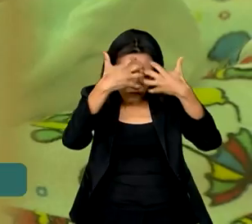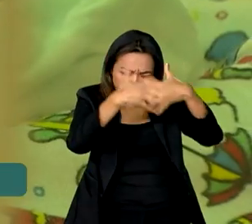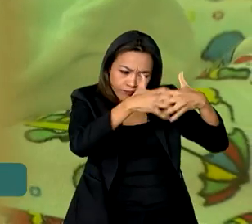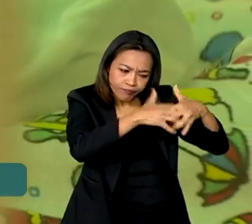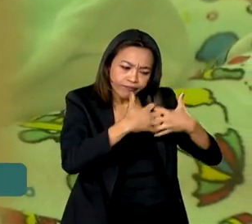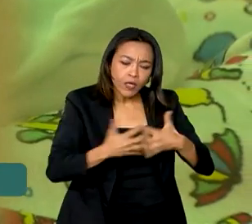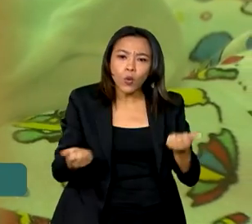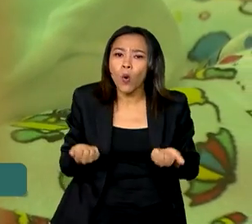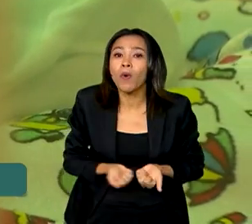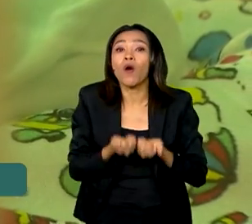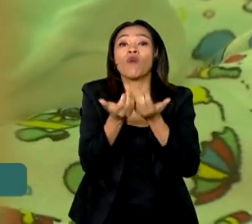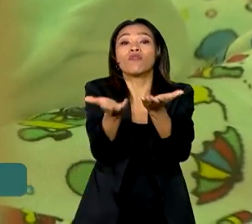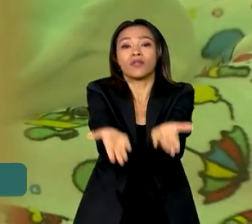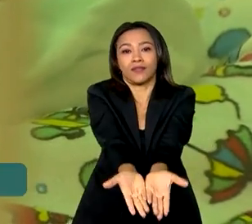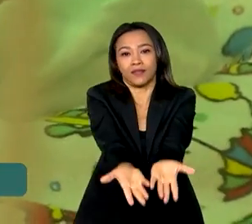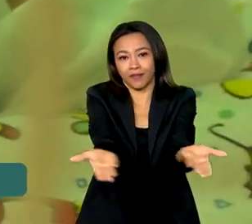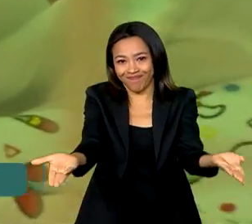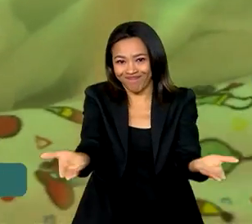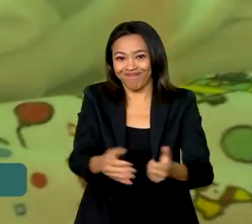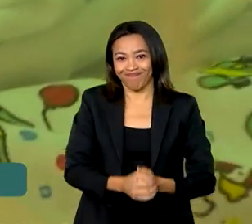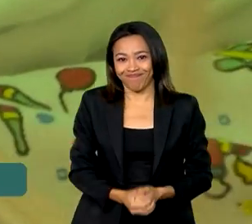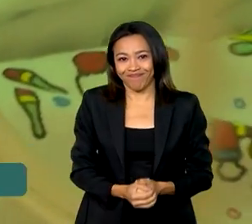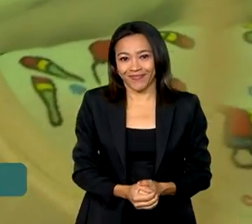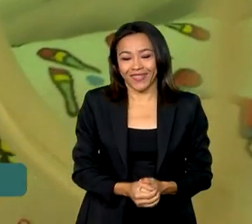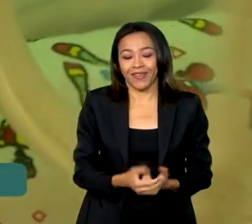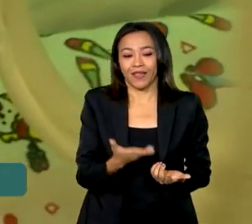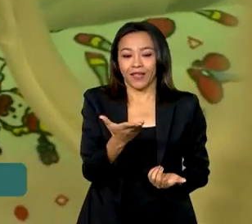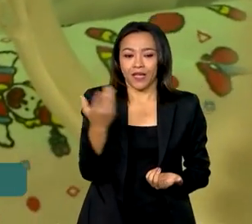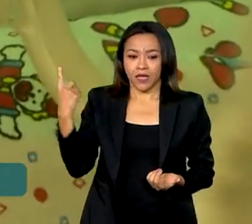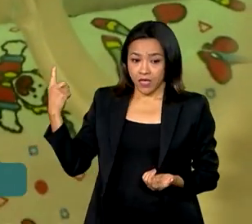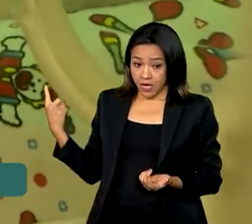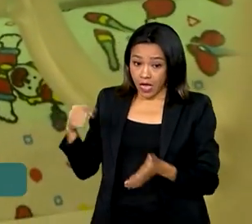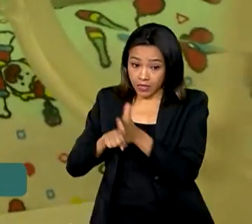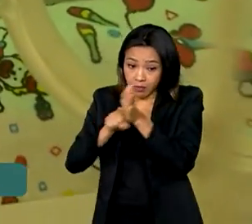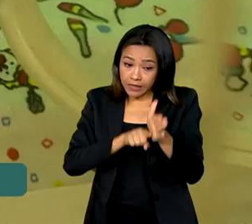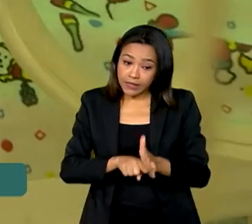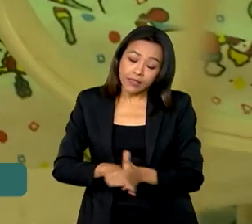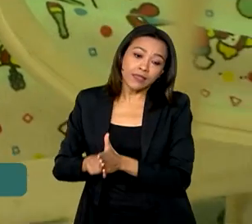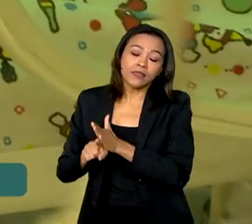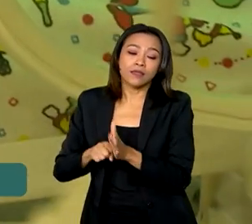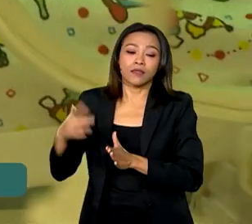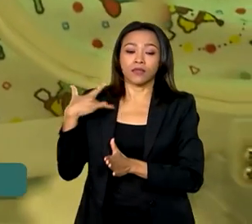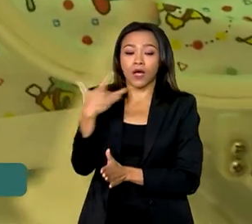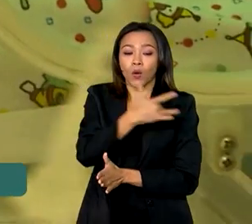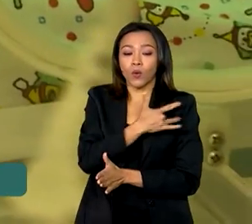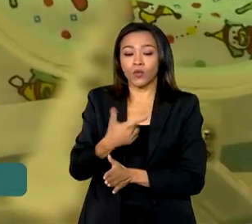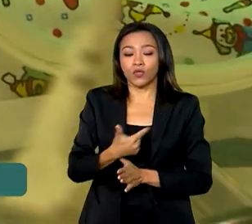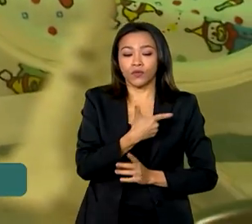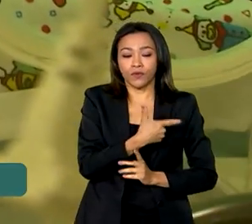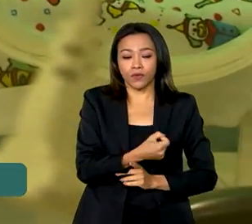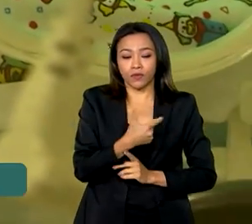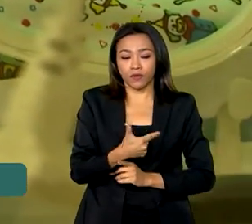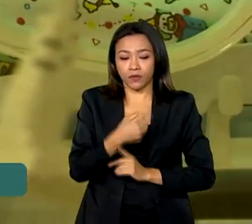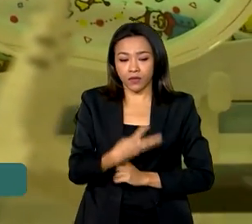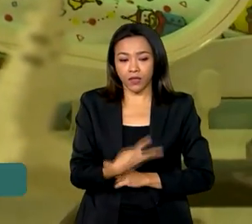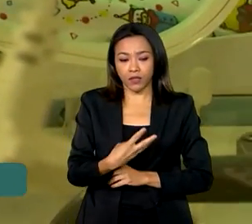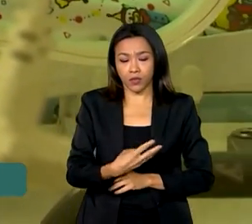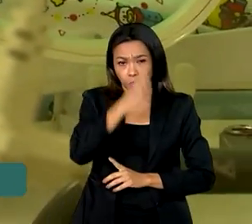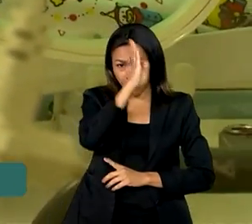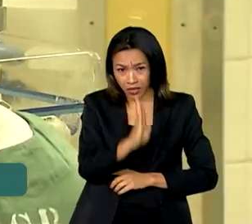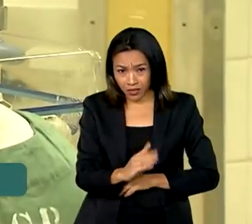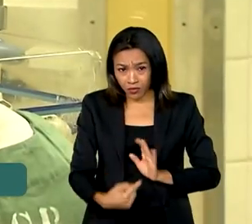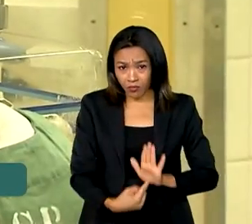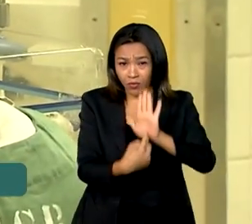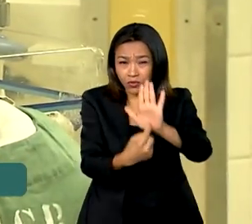população. Dados do Ministério da Saúde também revelam que em 2023 o país registrou a menor taxa de